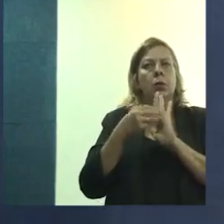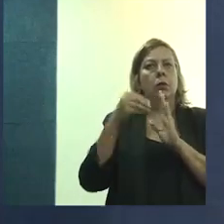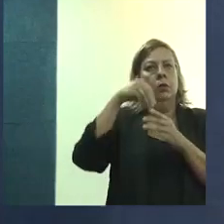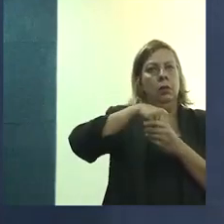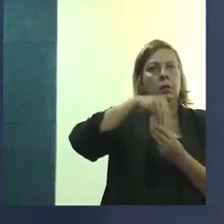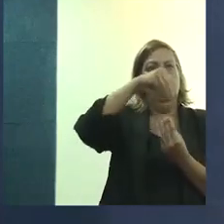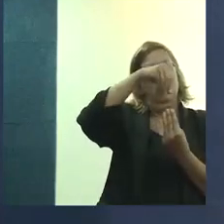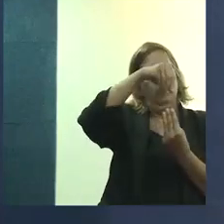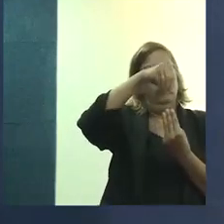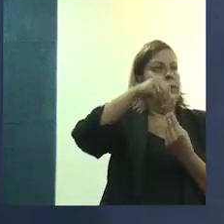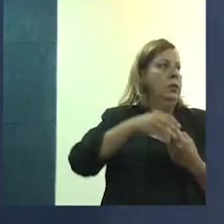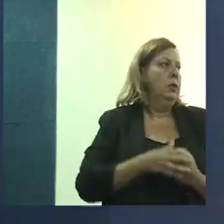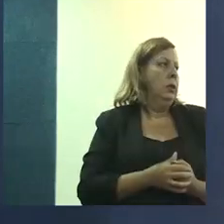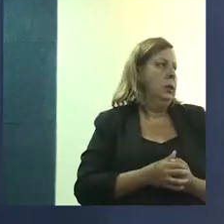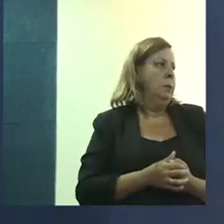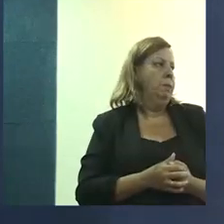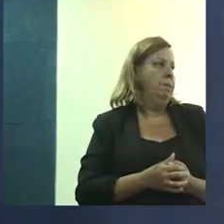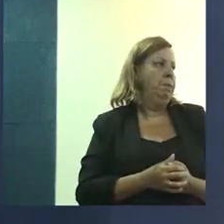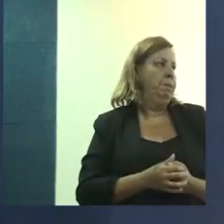universidade.